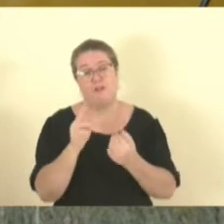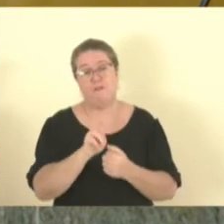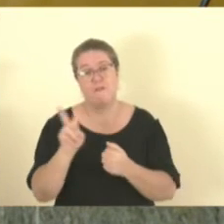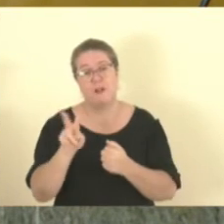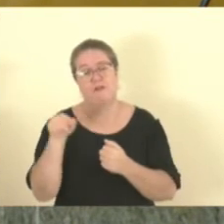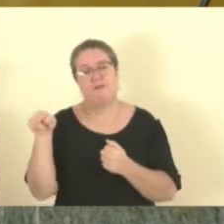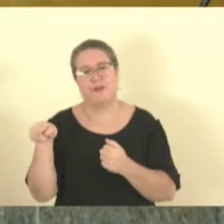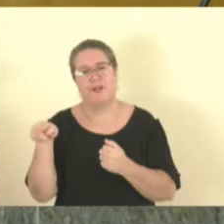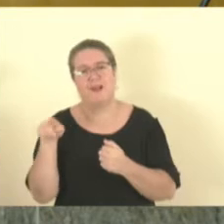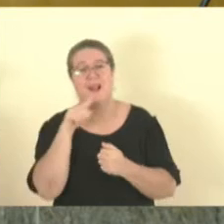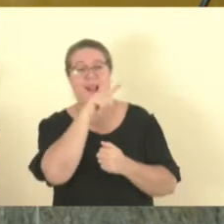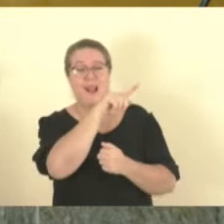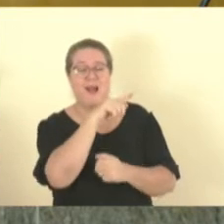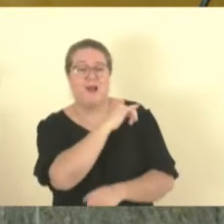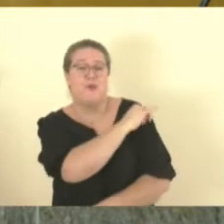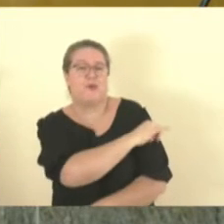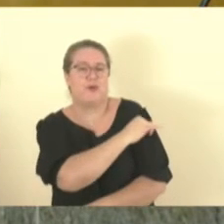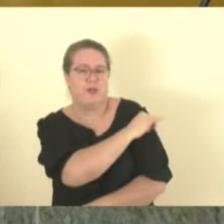e Cariacica.